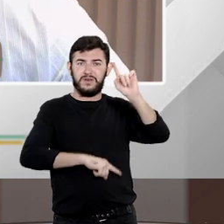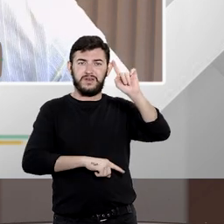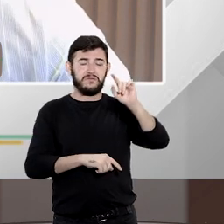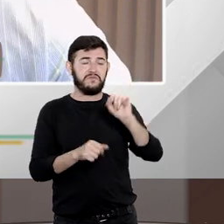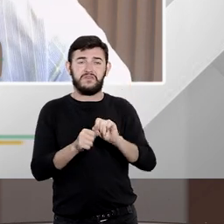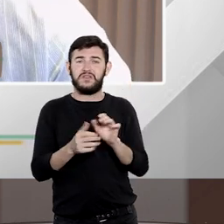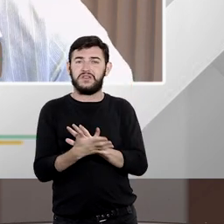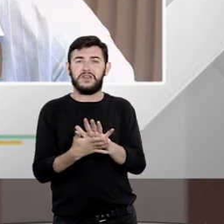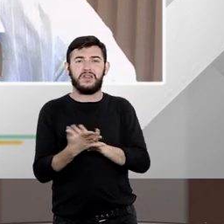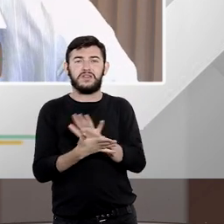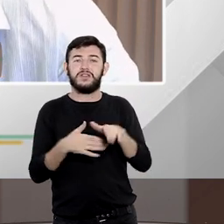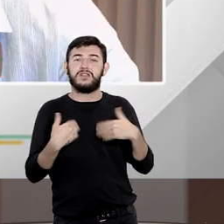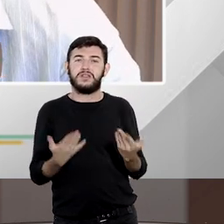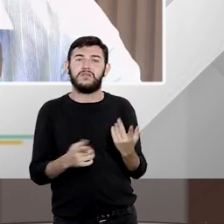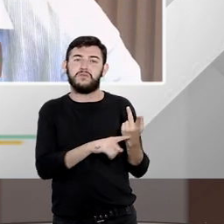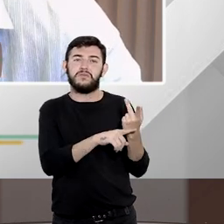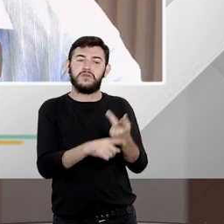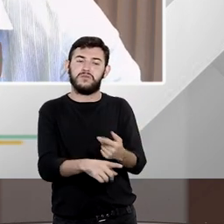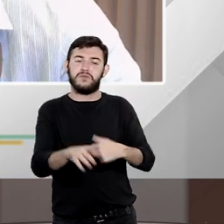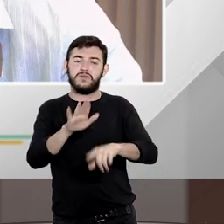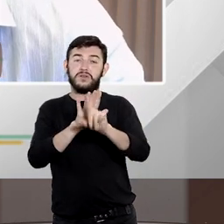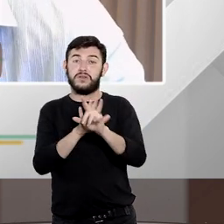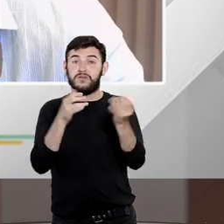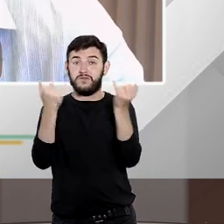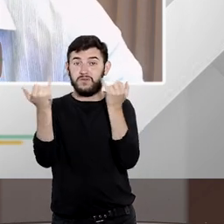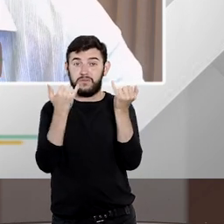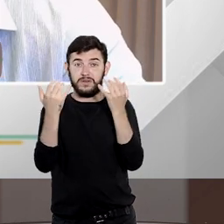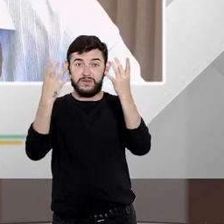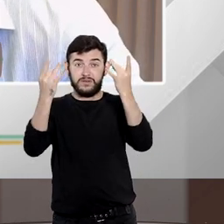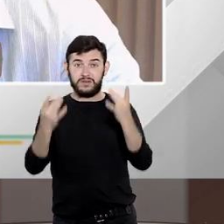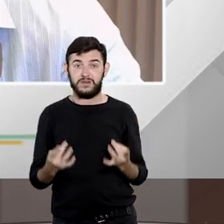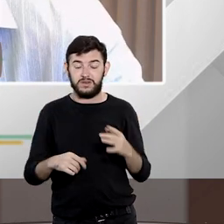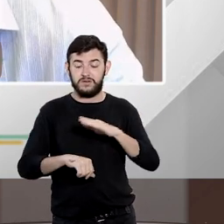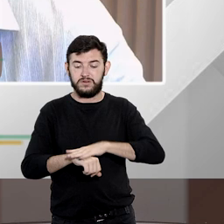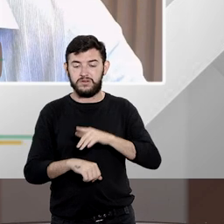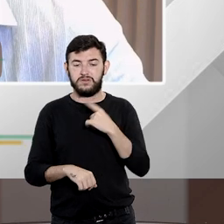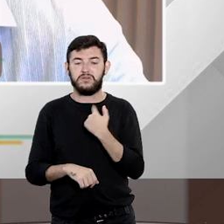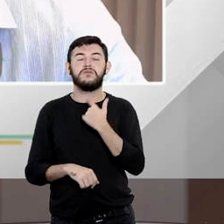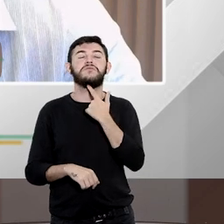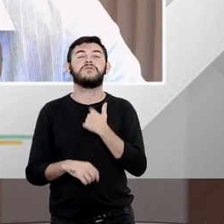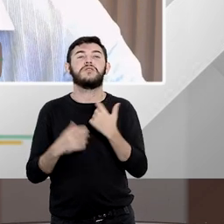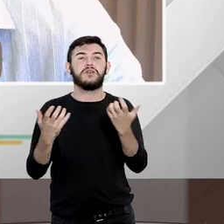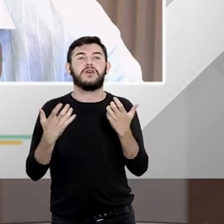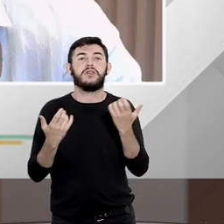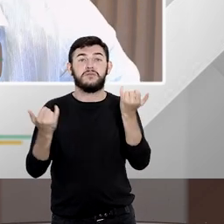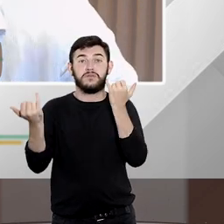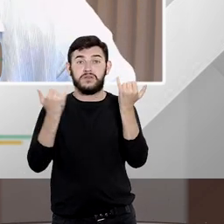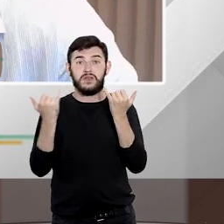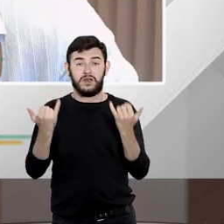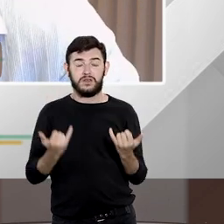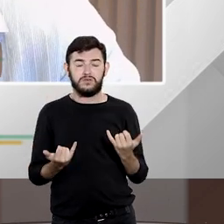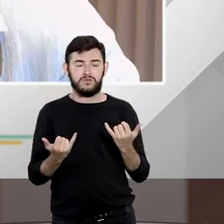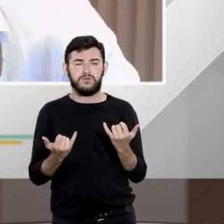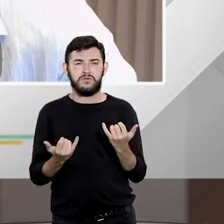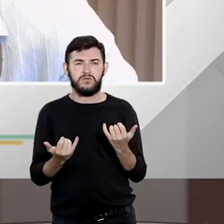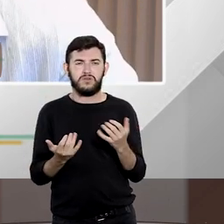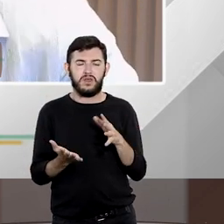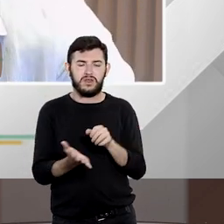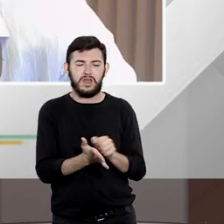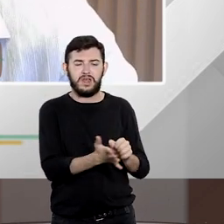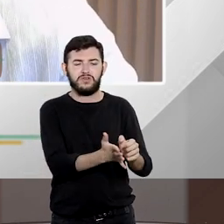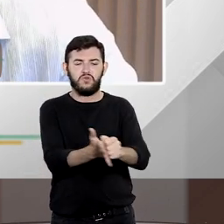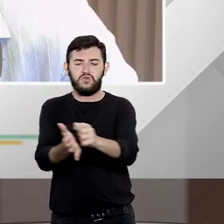socorrer da lei de acesso a informação quando nós quisermos ter acesso a determinados dados que fogem a essa